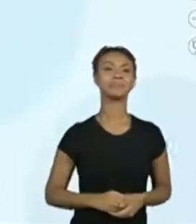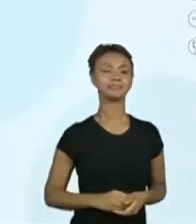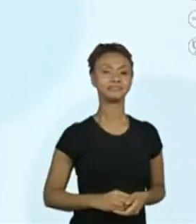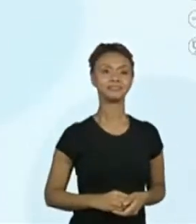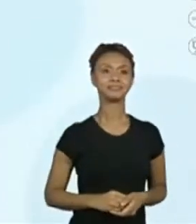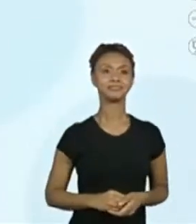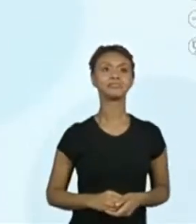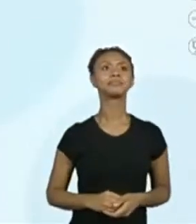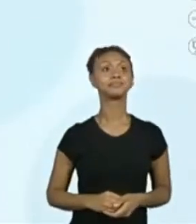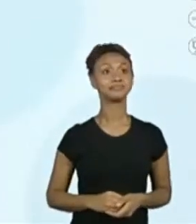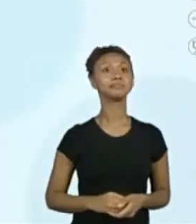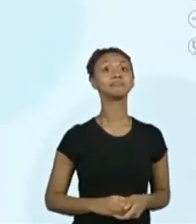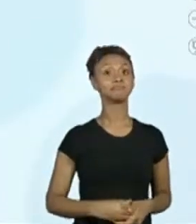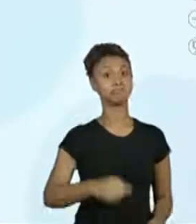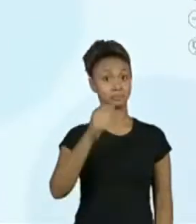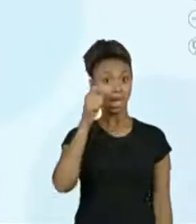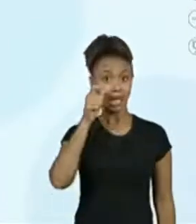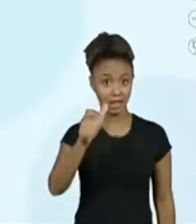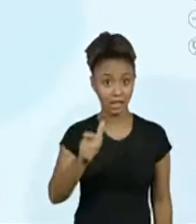É interessante?